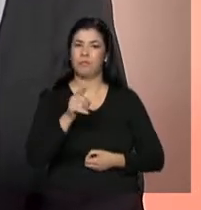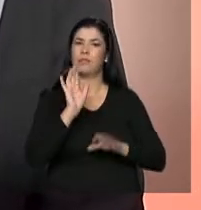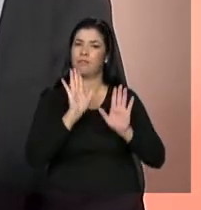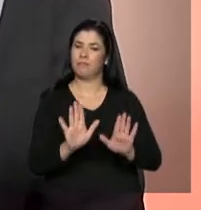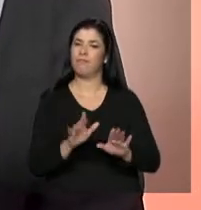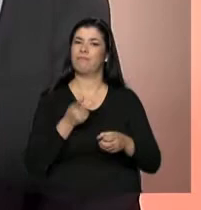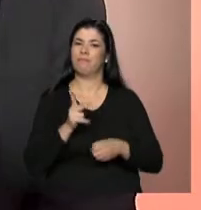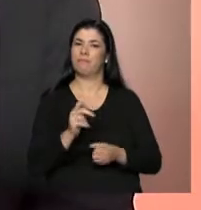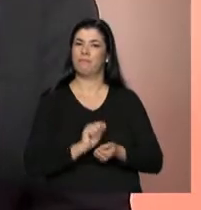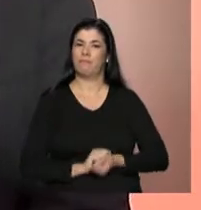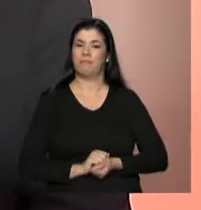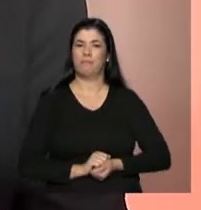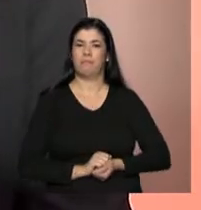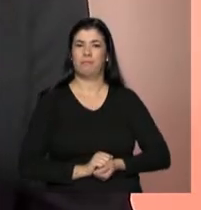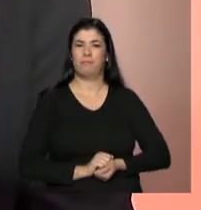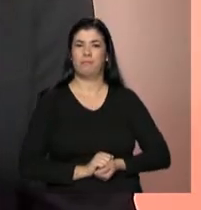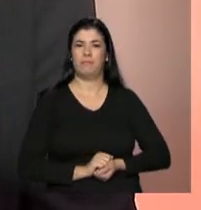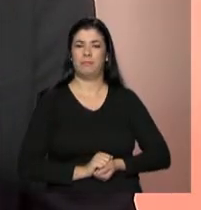Não saia daí!